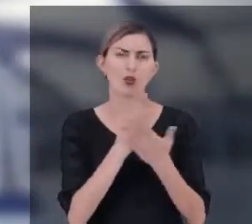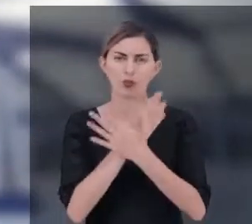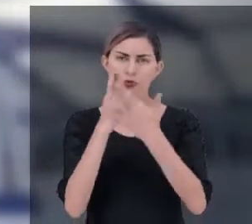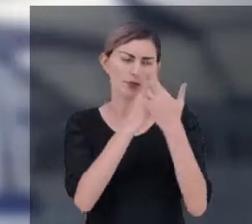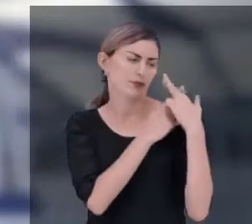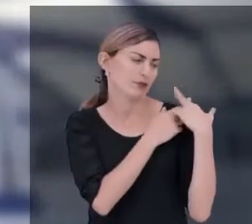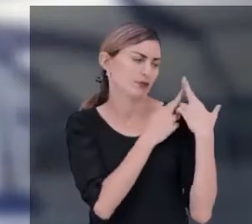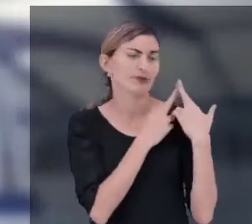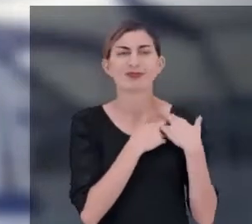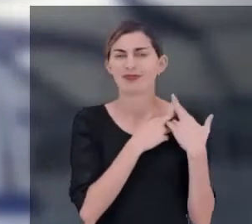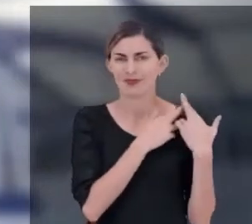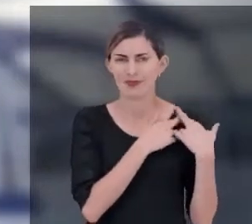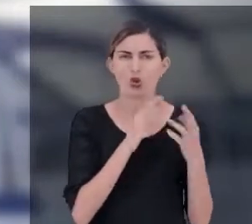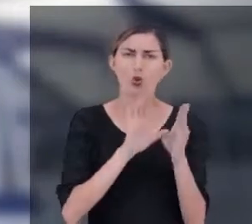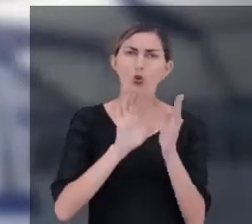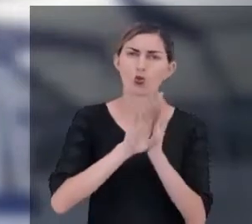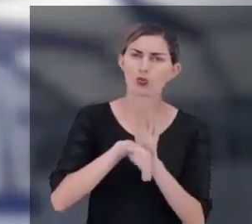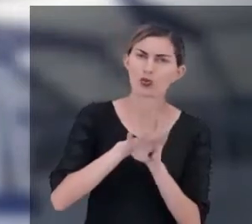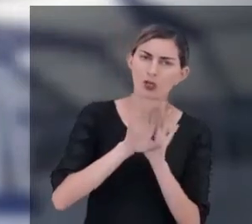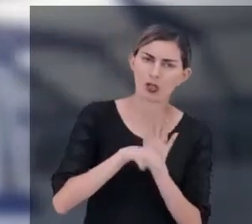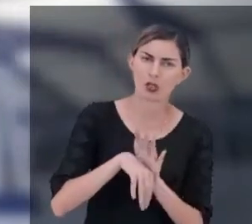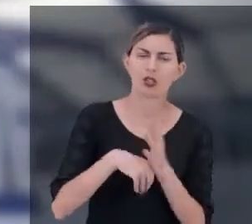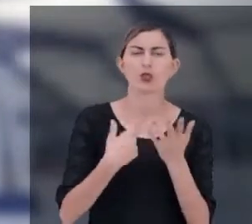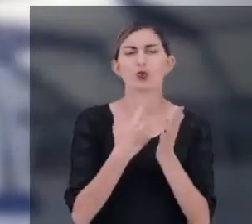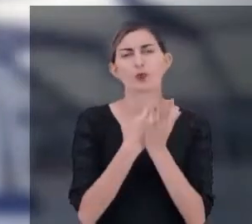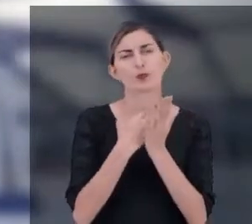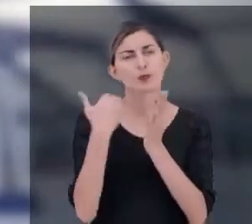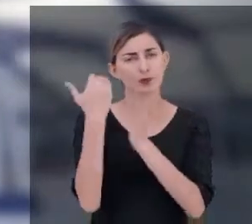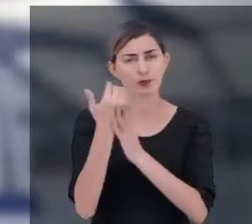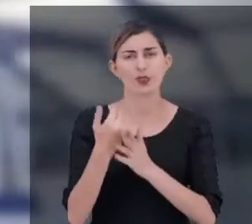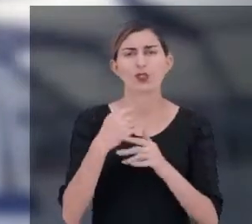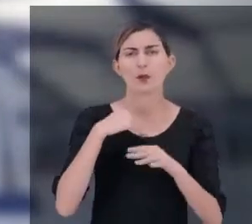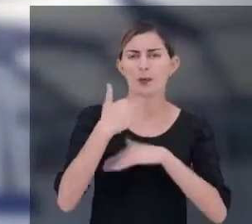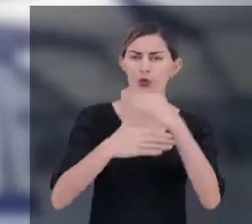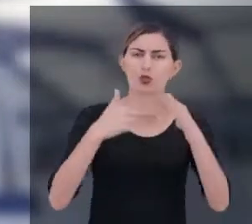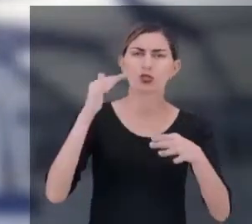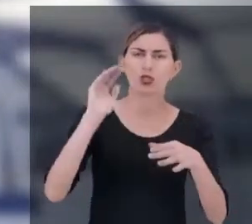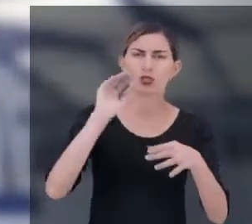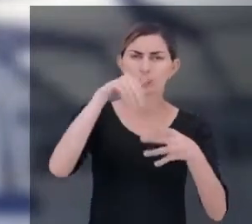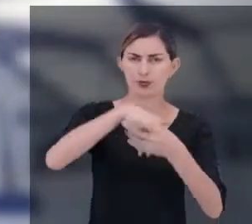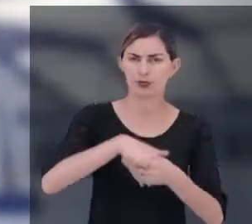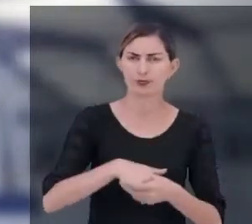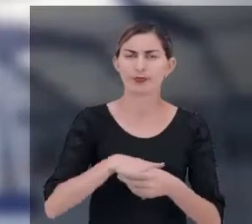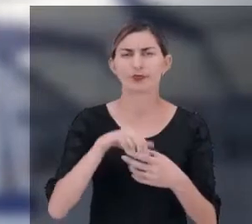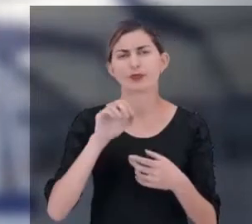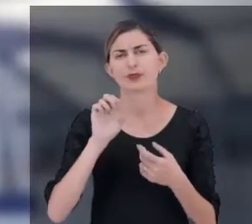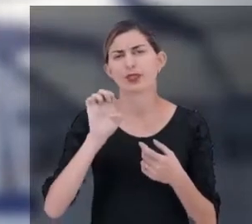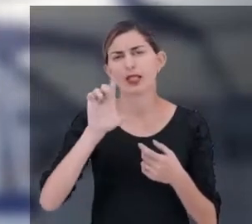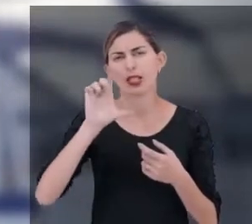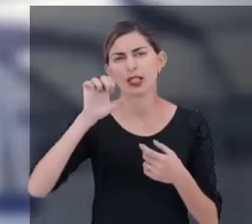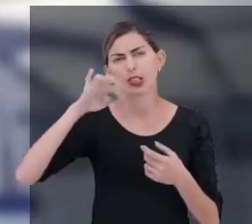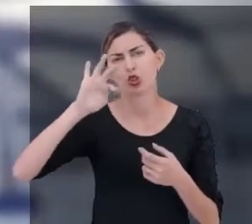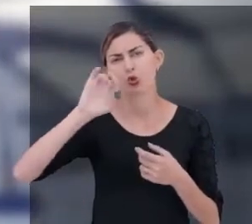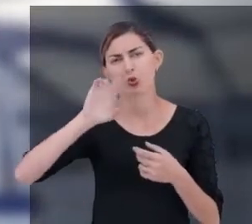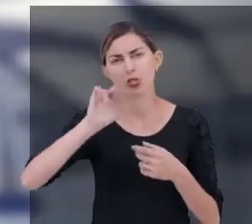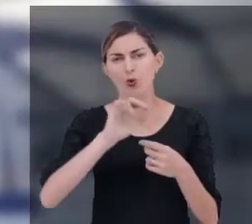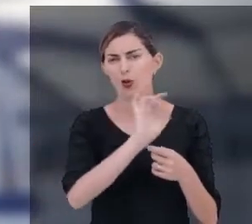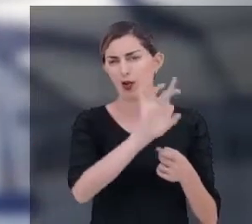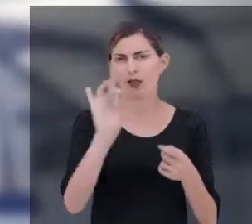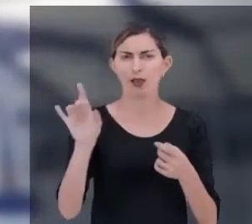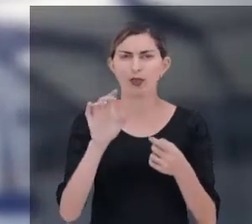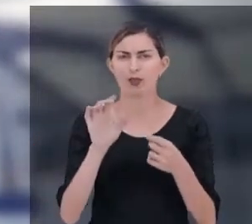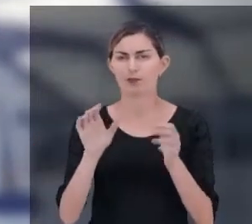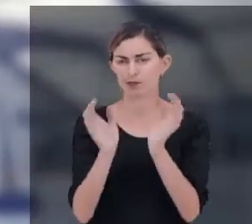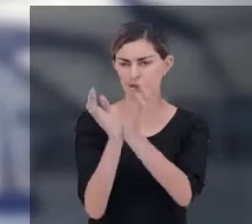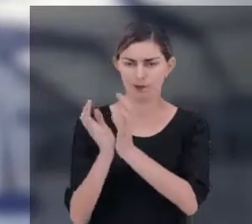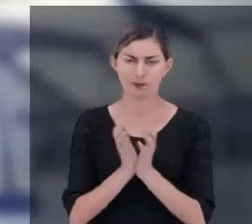responsabilidades, conceitos, além disso, processo eleitoral e as atribuições